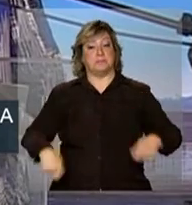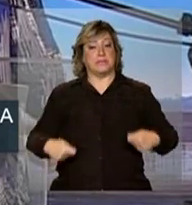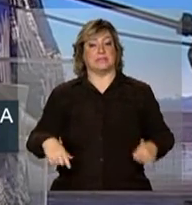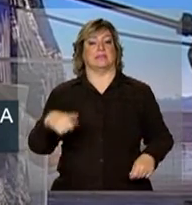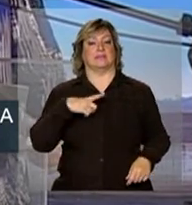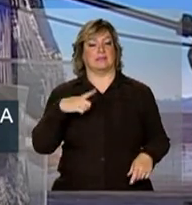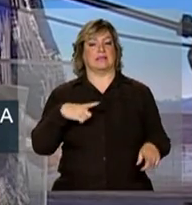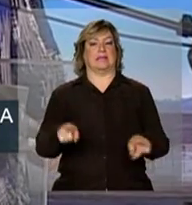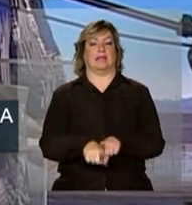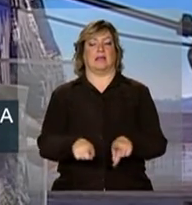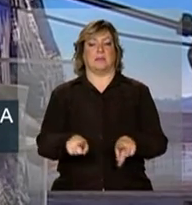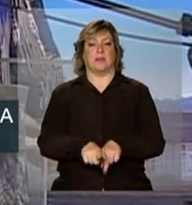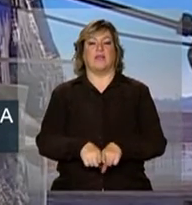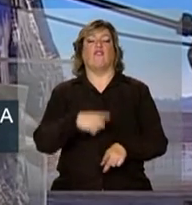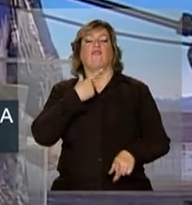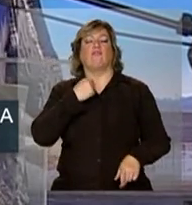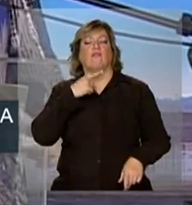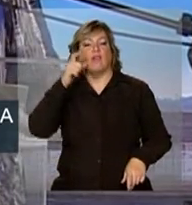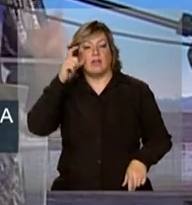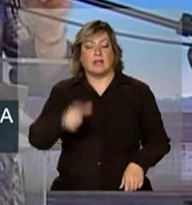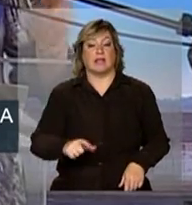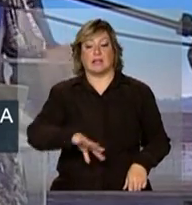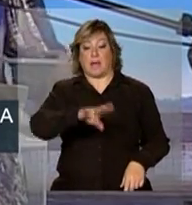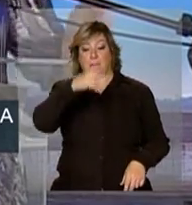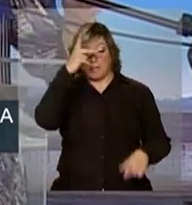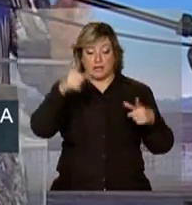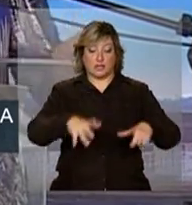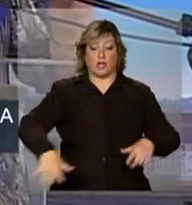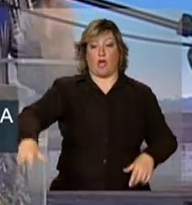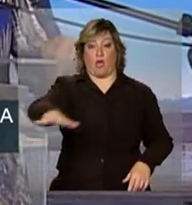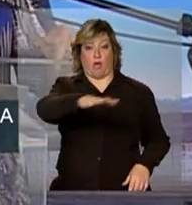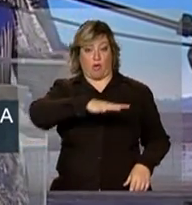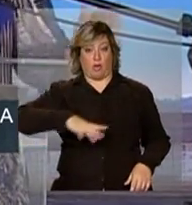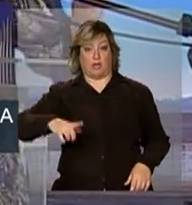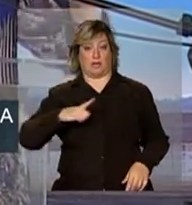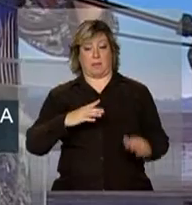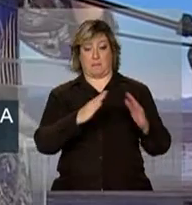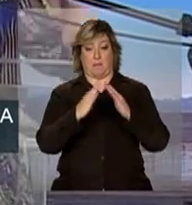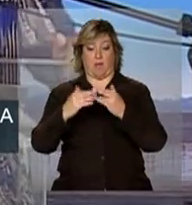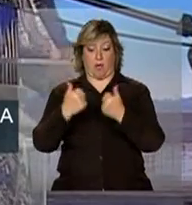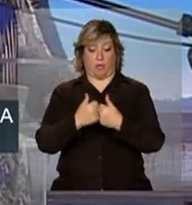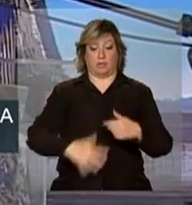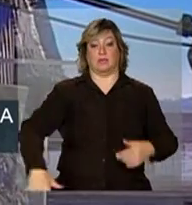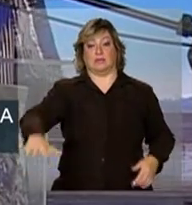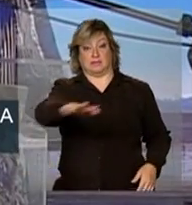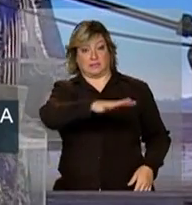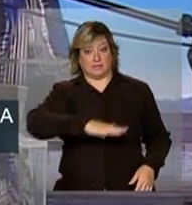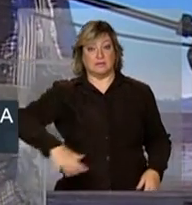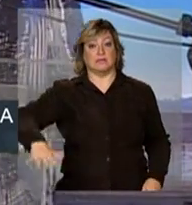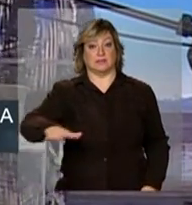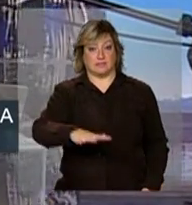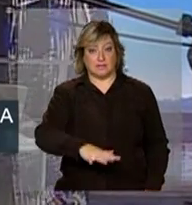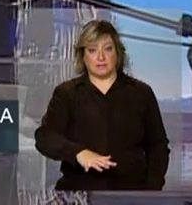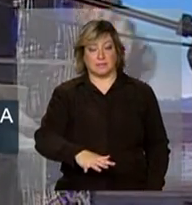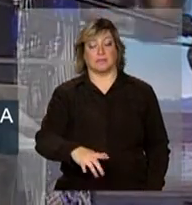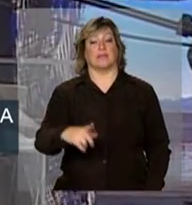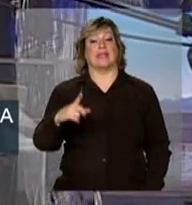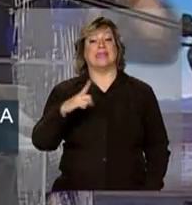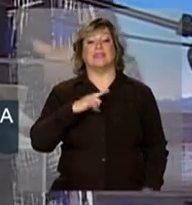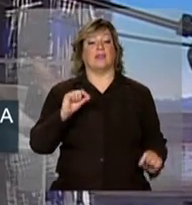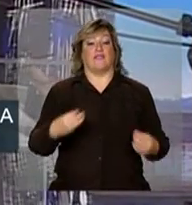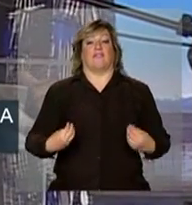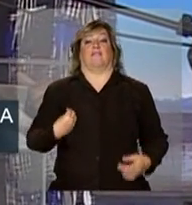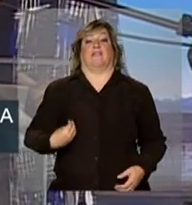também o interesse das pessoas da região, das pessoas que vivem aqui, que tiram seu